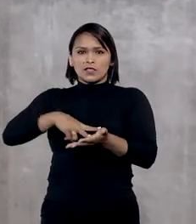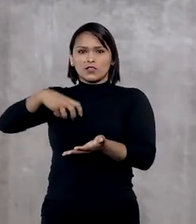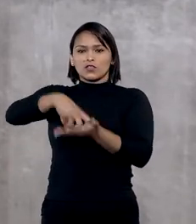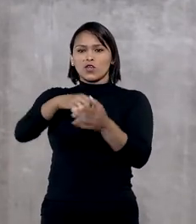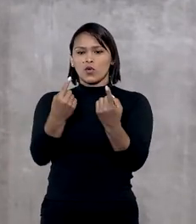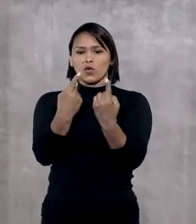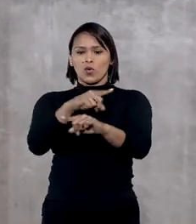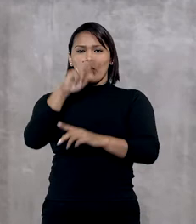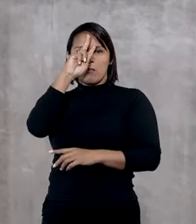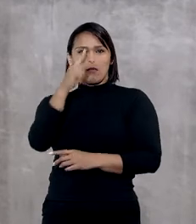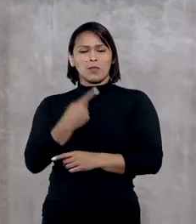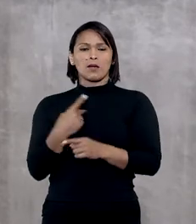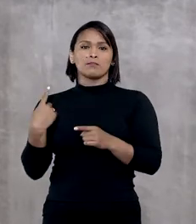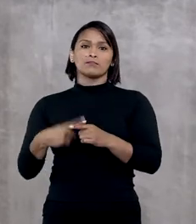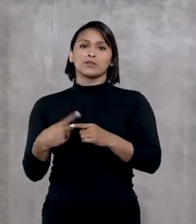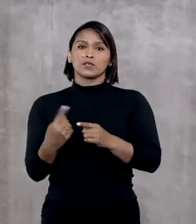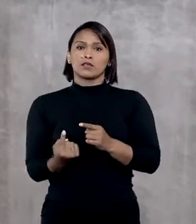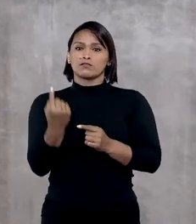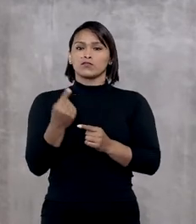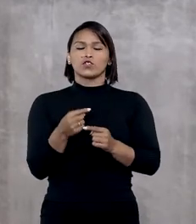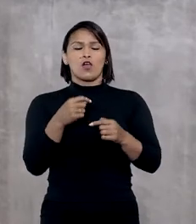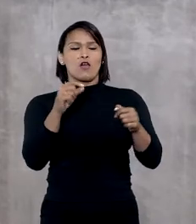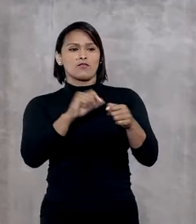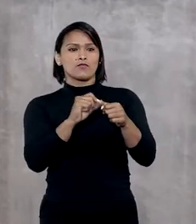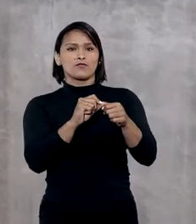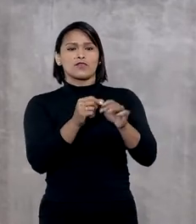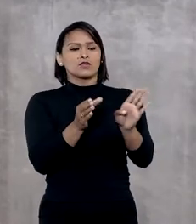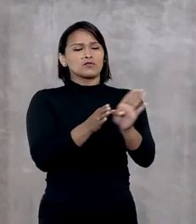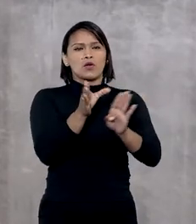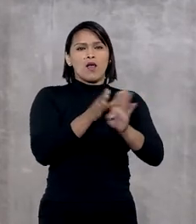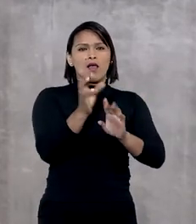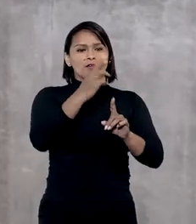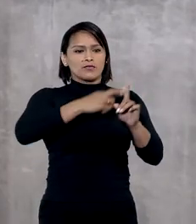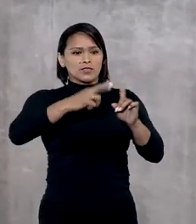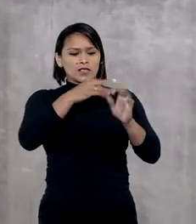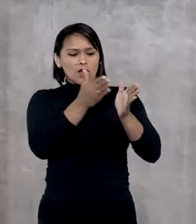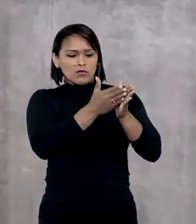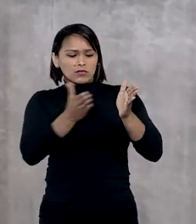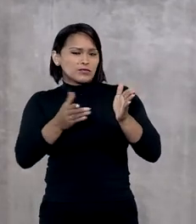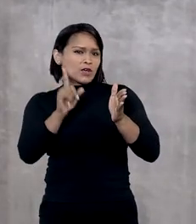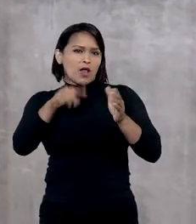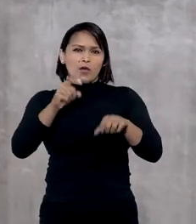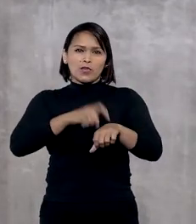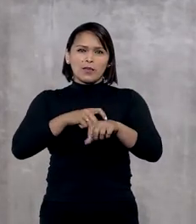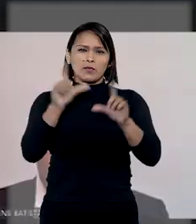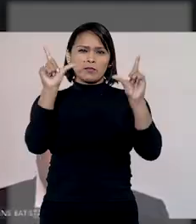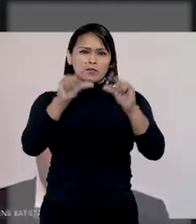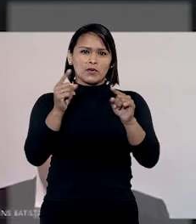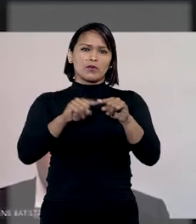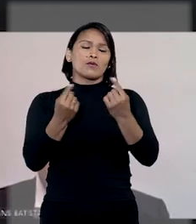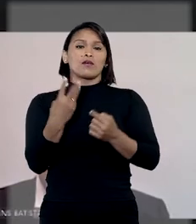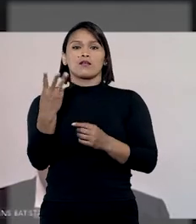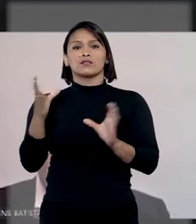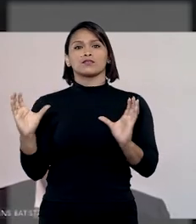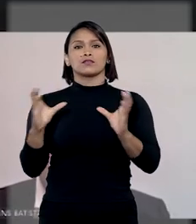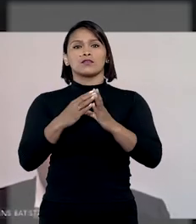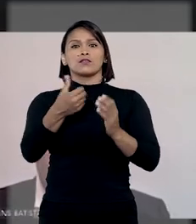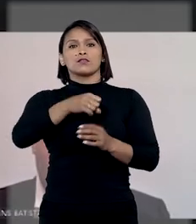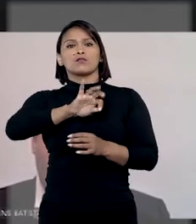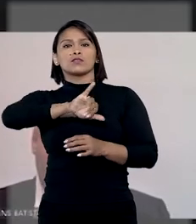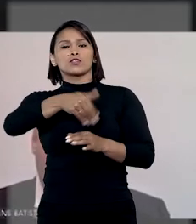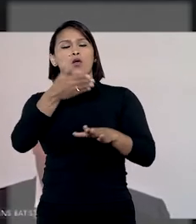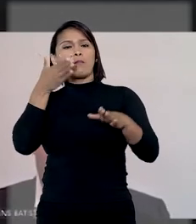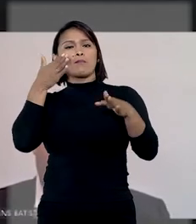execução contra si, considerando que apenas exerceu o cargo de conselheiro fiscal por um curto período de tempo. A terceira turma do